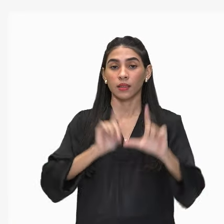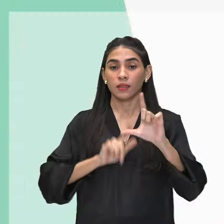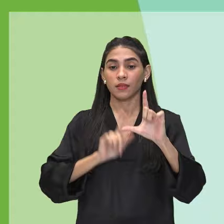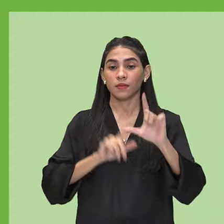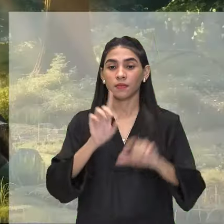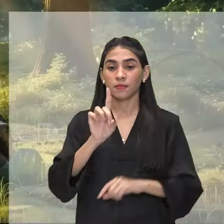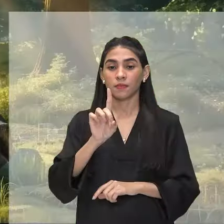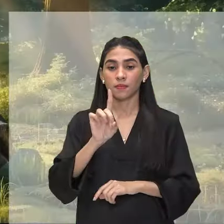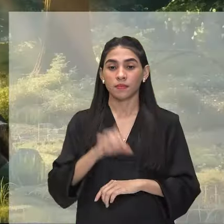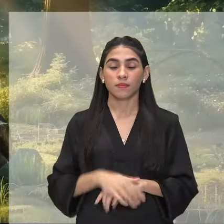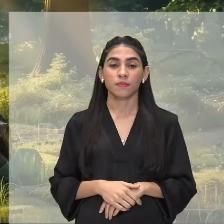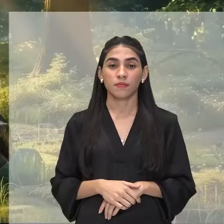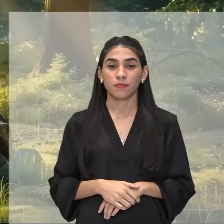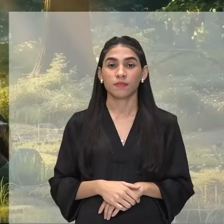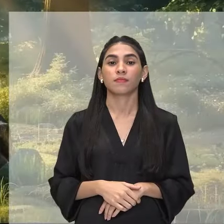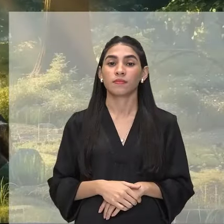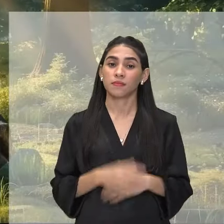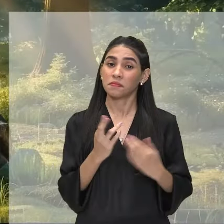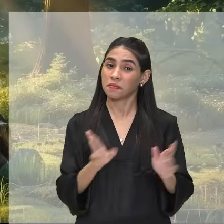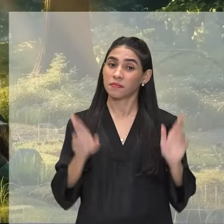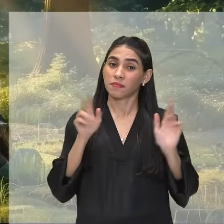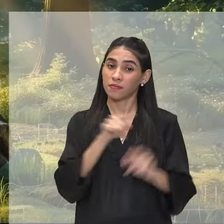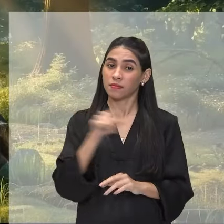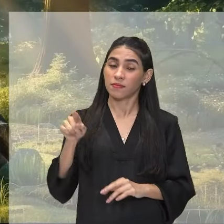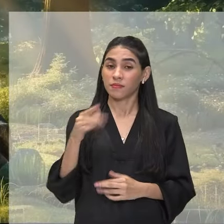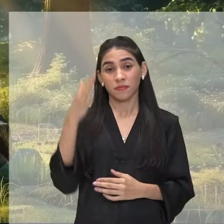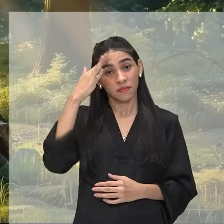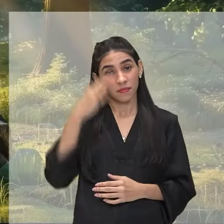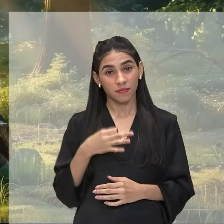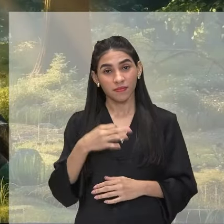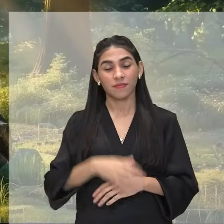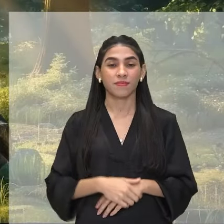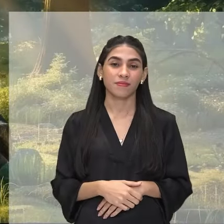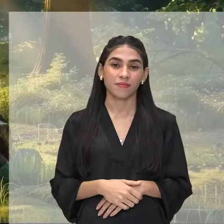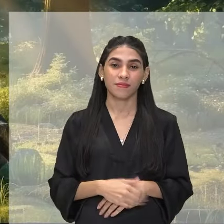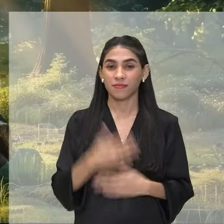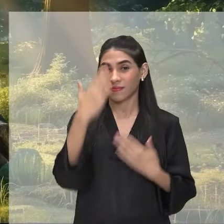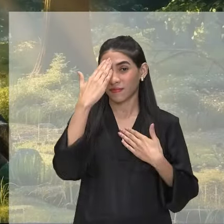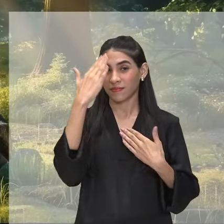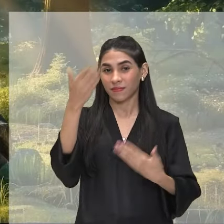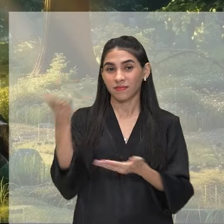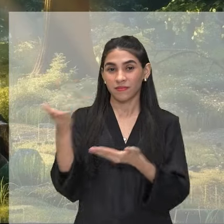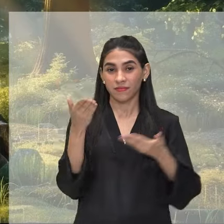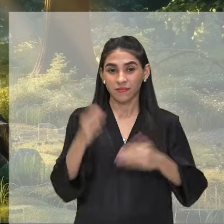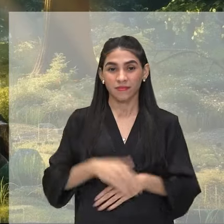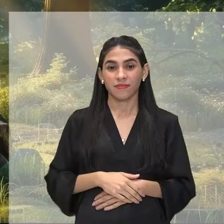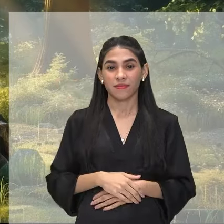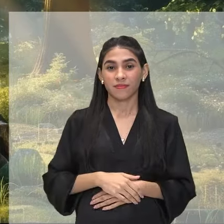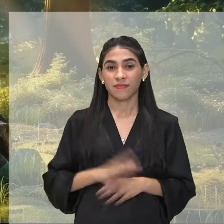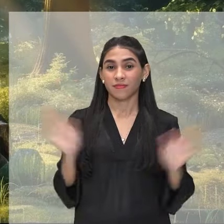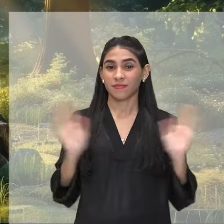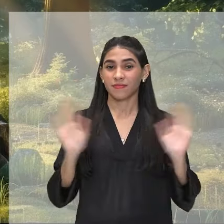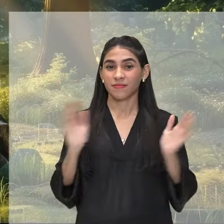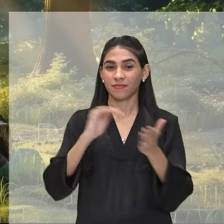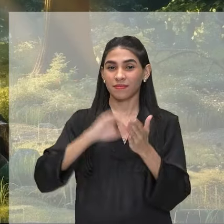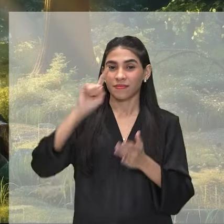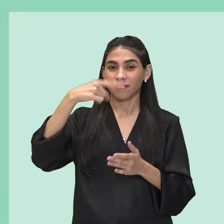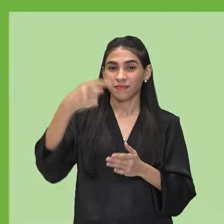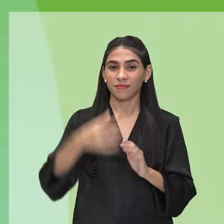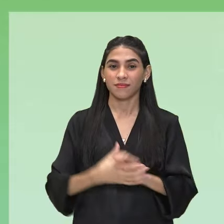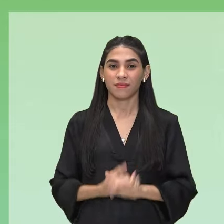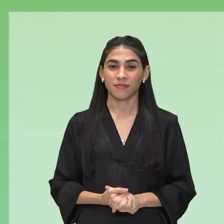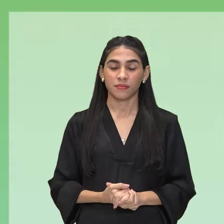D. Muito bem. Espero aí que vocês tenham compreendido. Obrigado pelo convite. E tchau, tchau. E até a próxima.